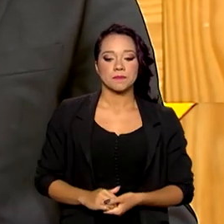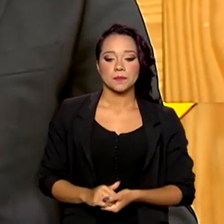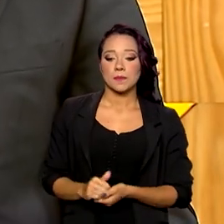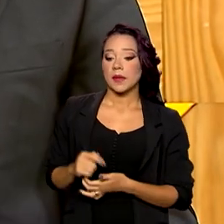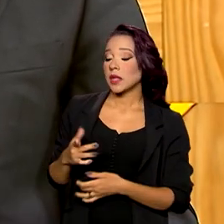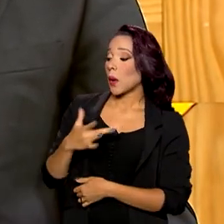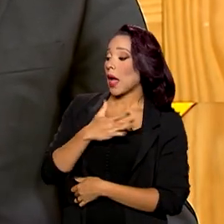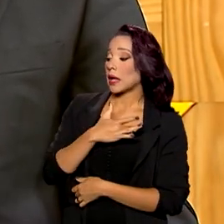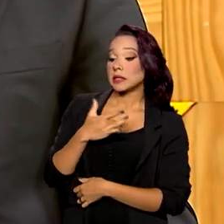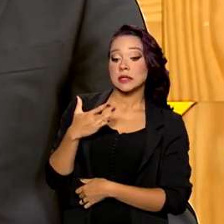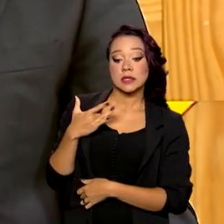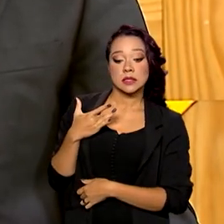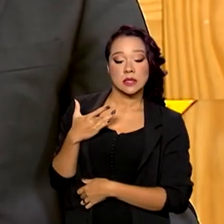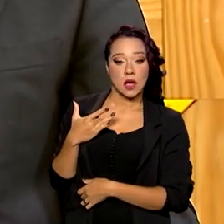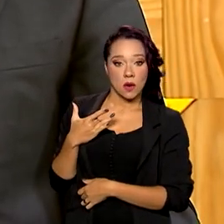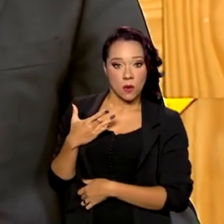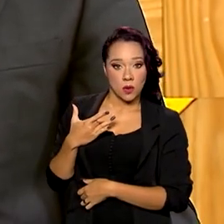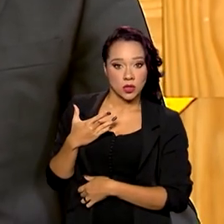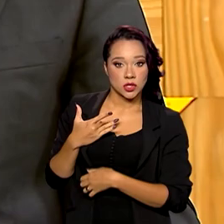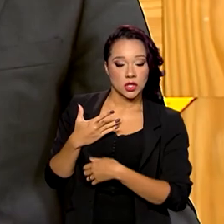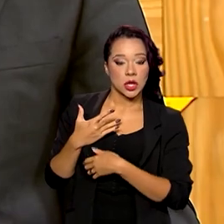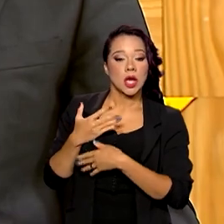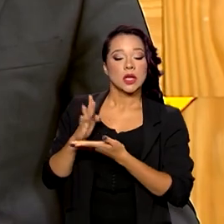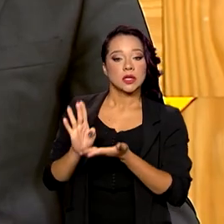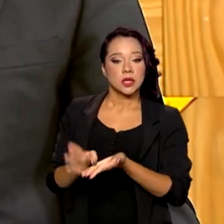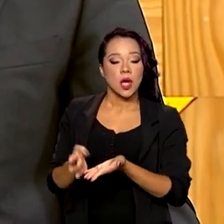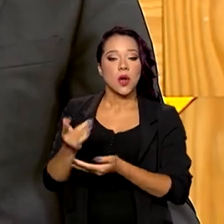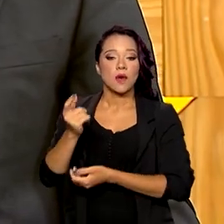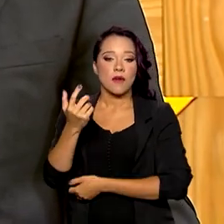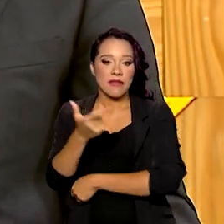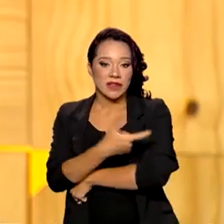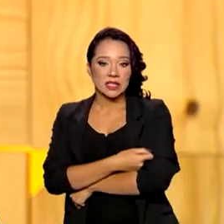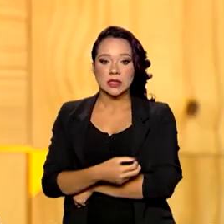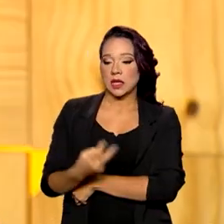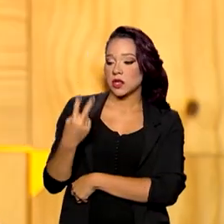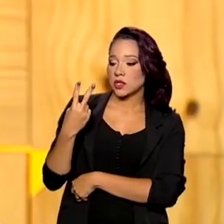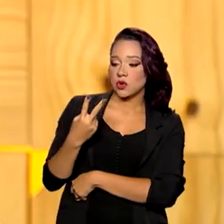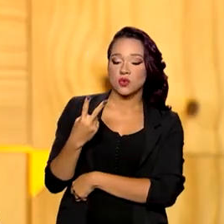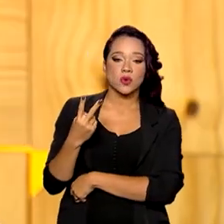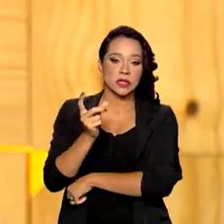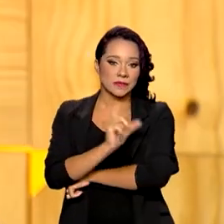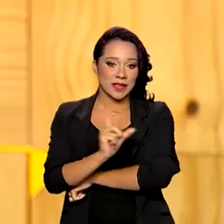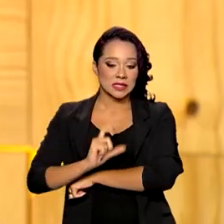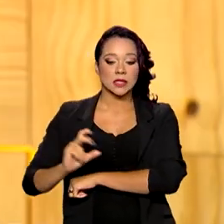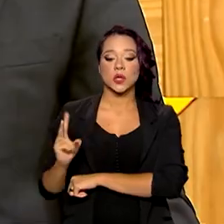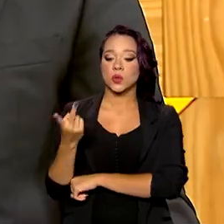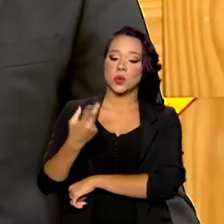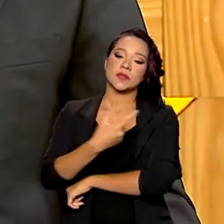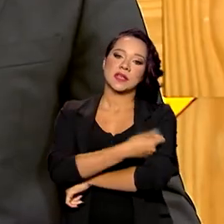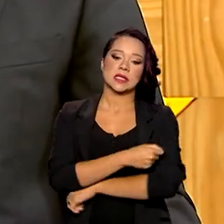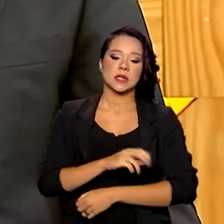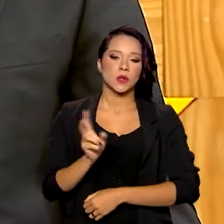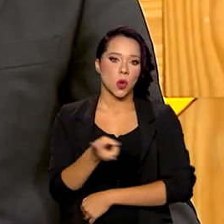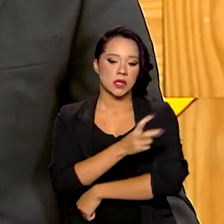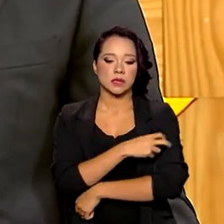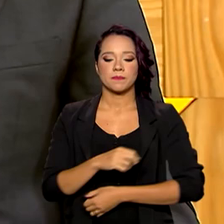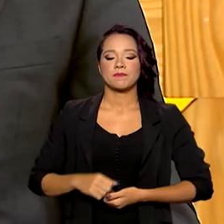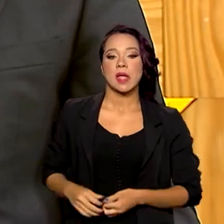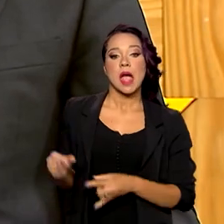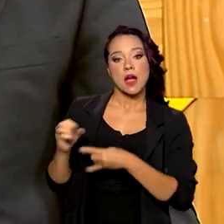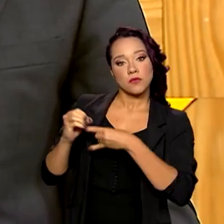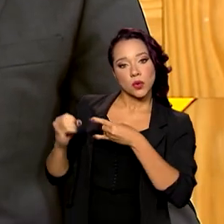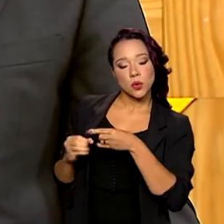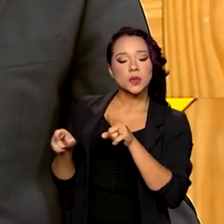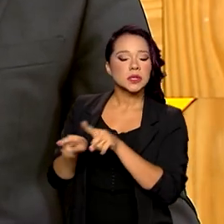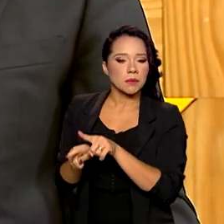no caso da varíola dos macacos, são três doses da vacina, é isso? São duas doses. Duas doses. São duas doses da vacina. Agora, a Fiocruz também